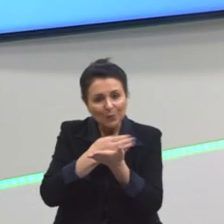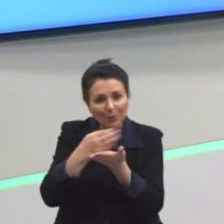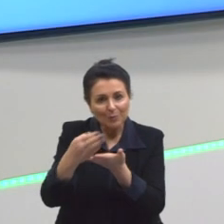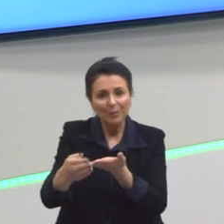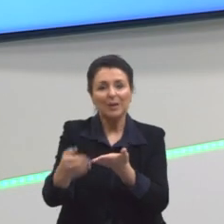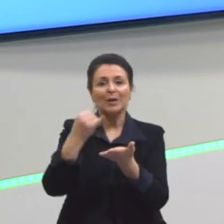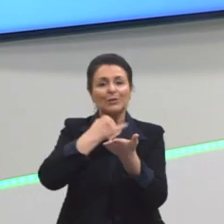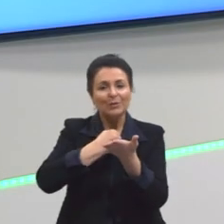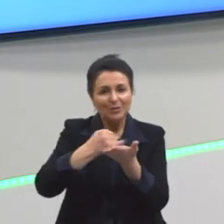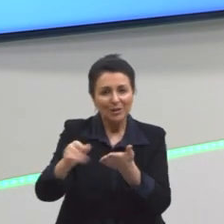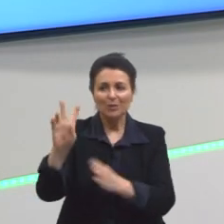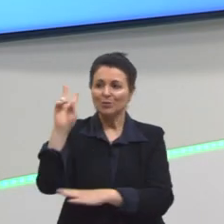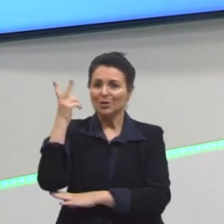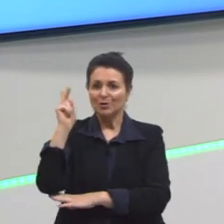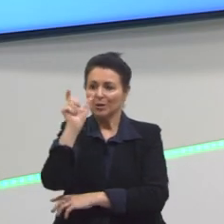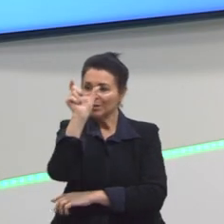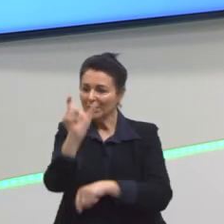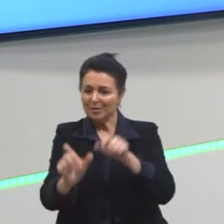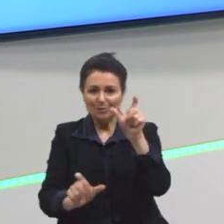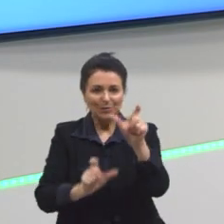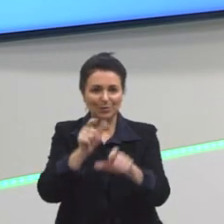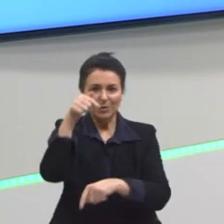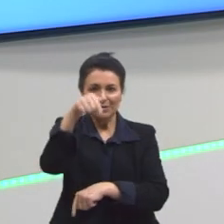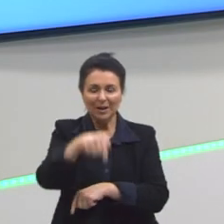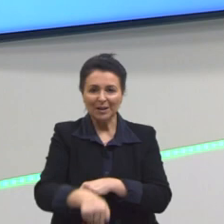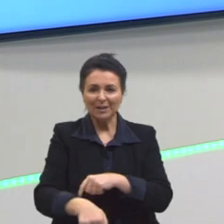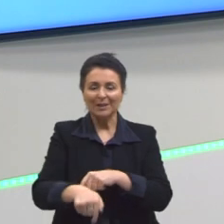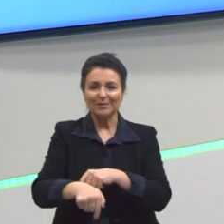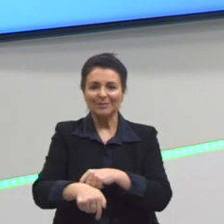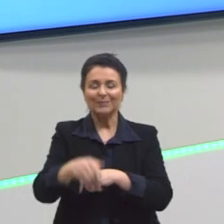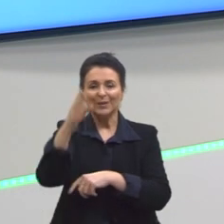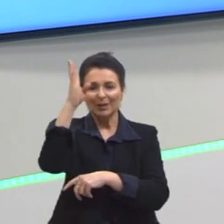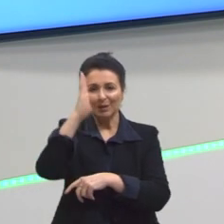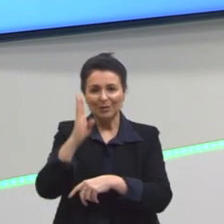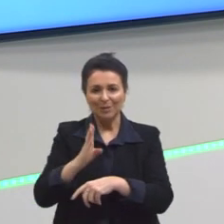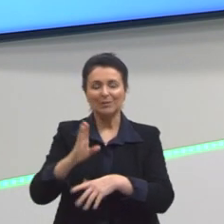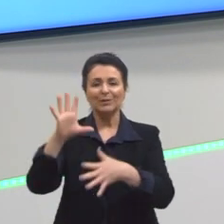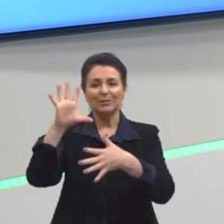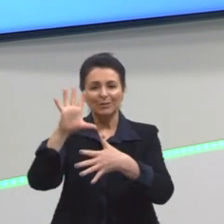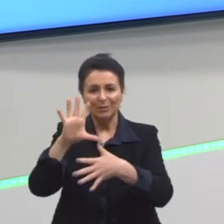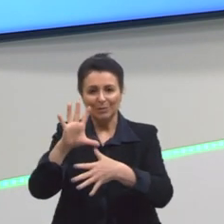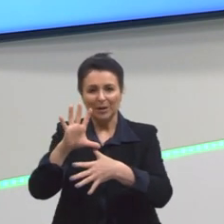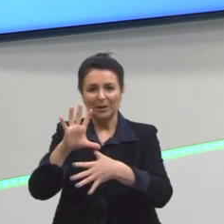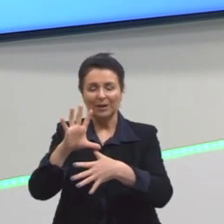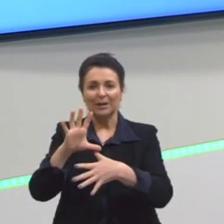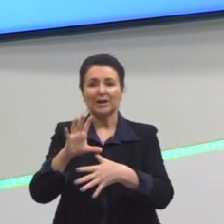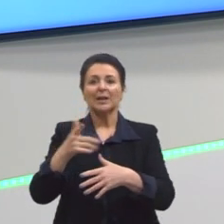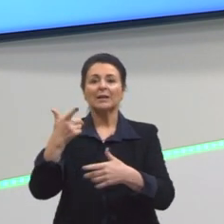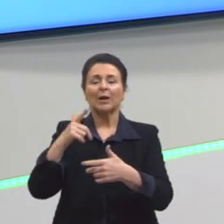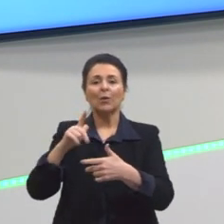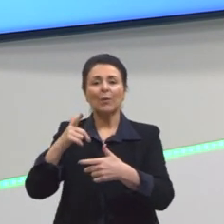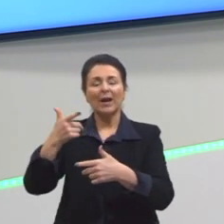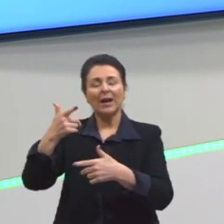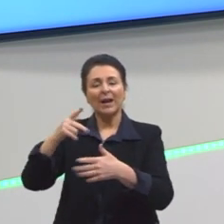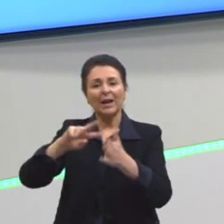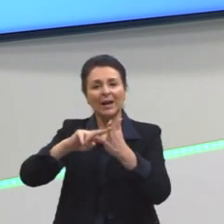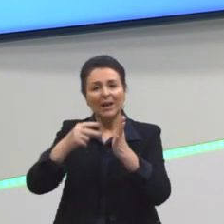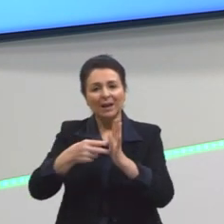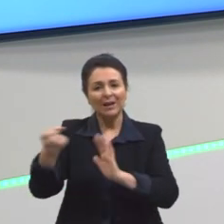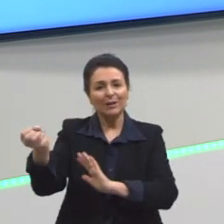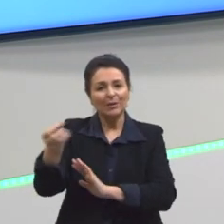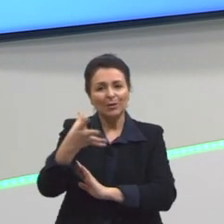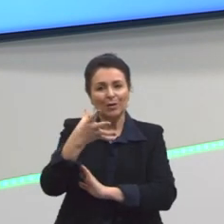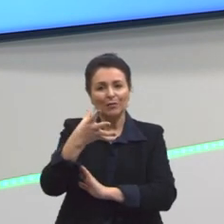de algumas pessoas aqui no continente. Então, como eles tentaram se apropriar desse símbolo e ressignificar ele. Tá bom, pessoal?